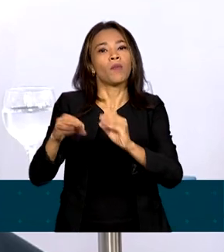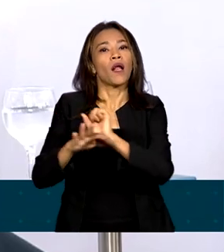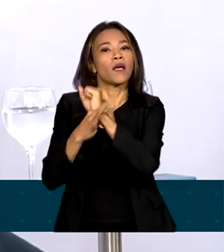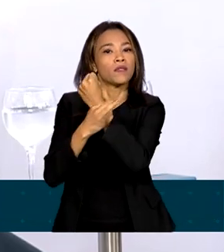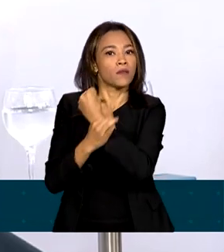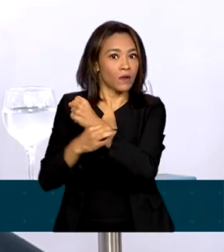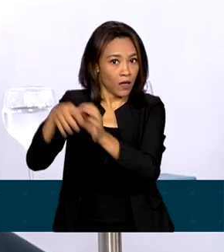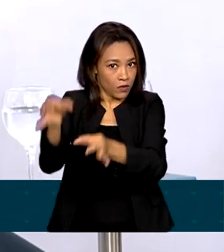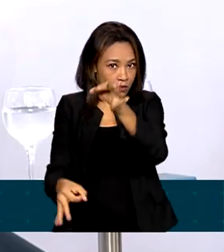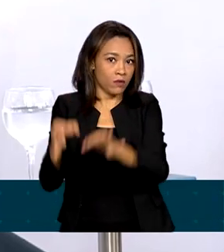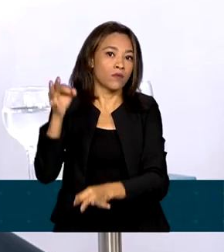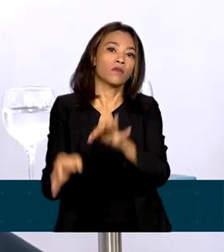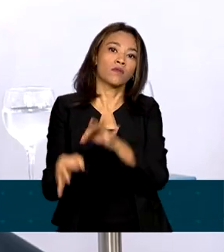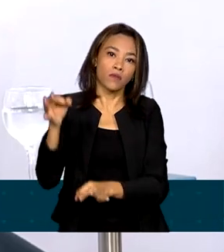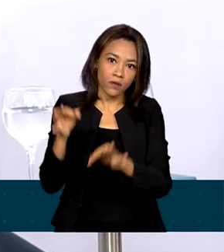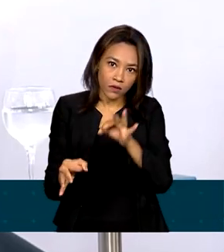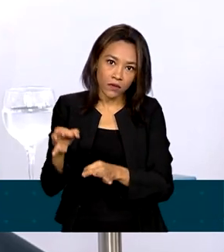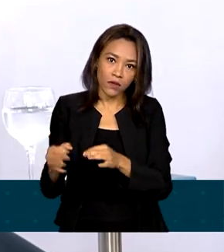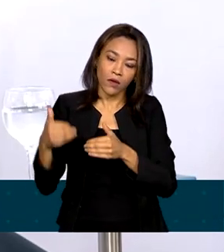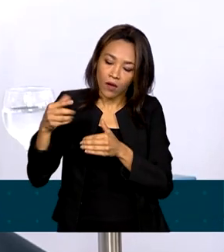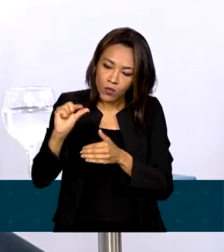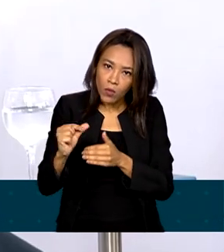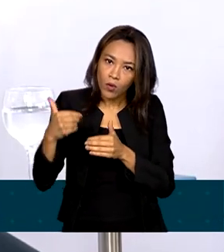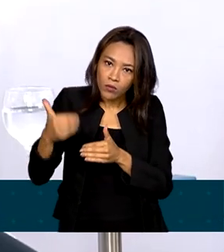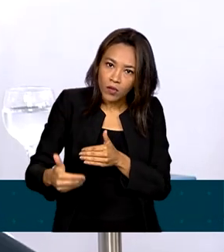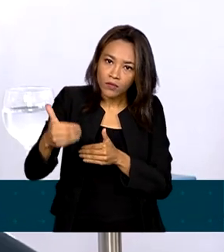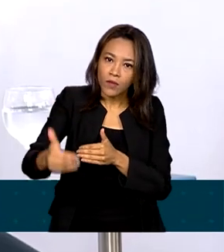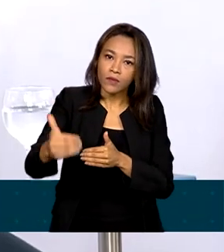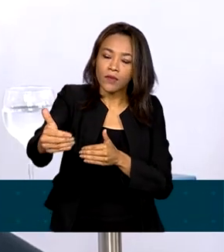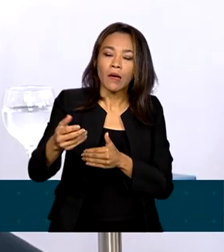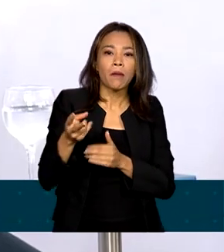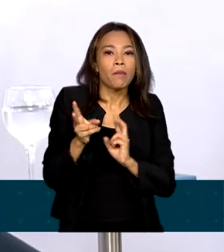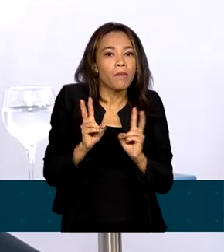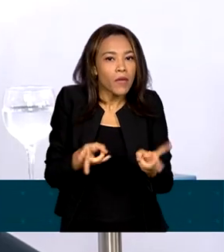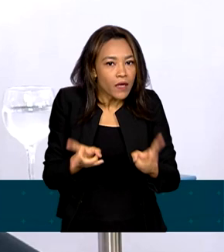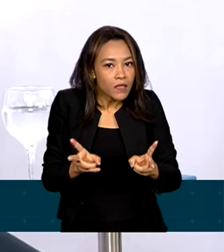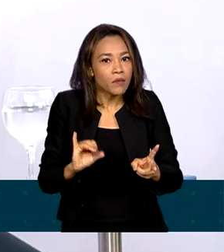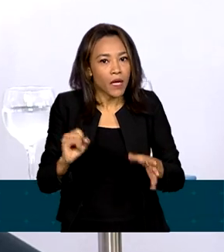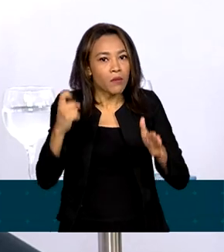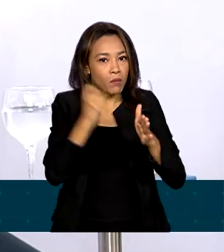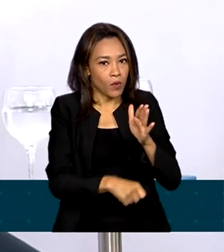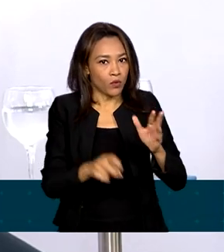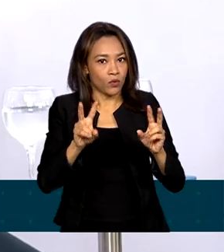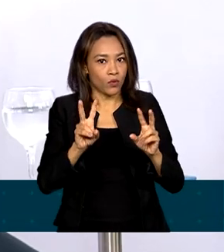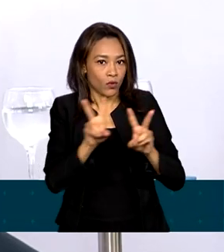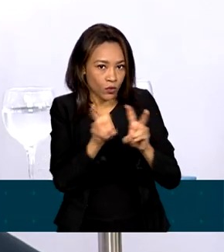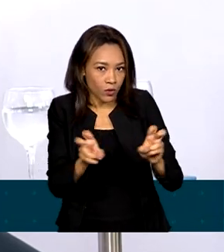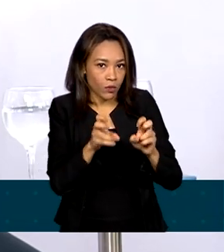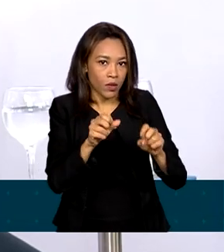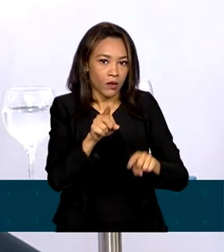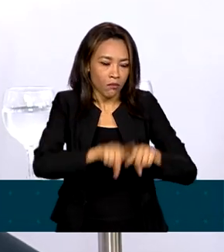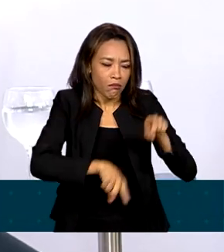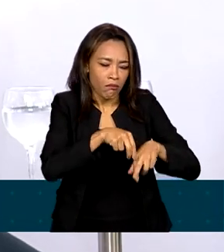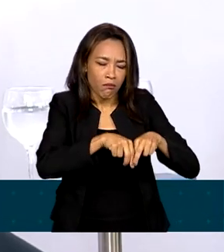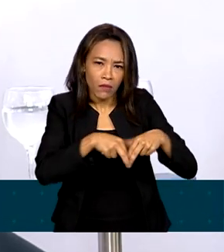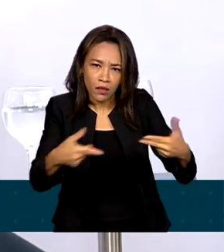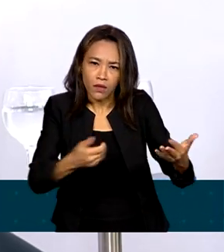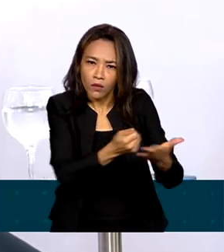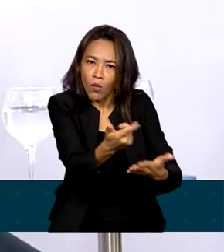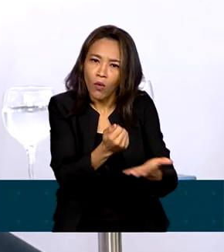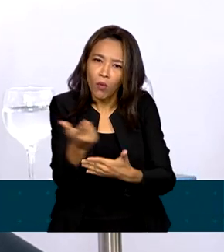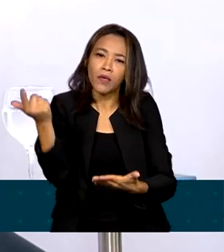tributária, progressividade, porque mesmo em se tratando de imposto sobre consumo, você consegue garantir